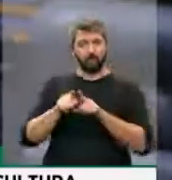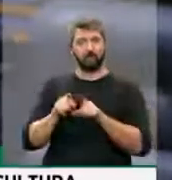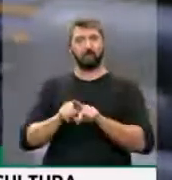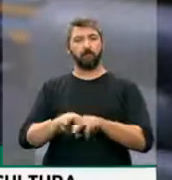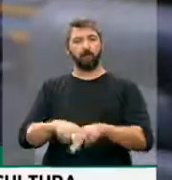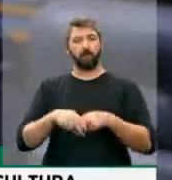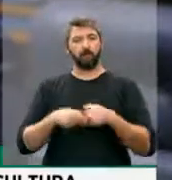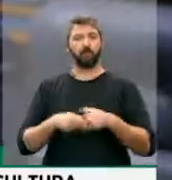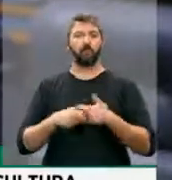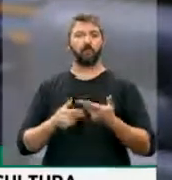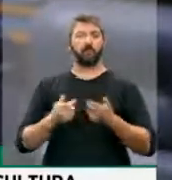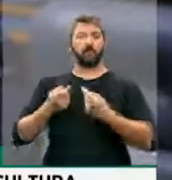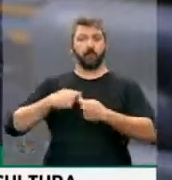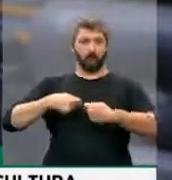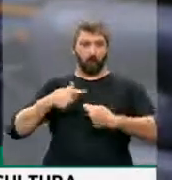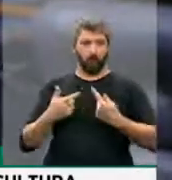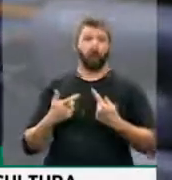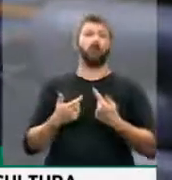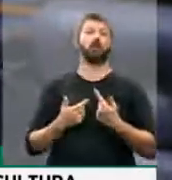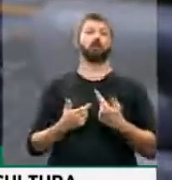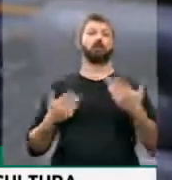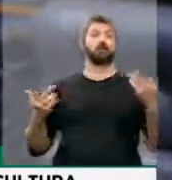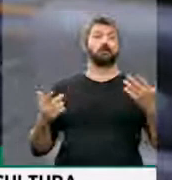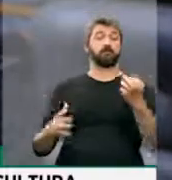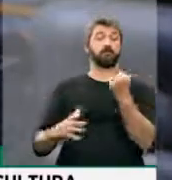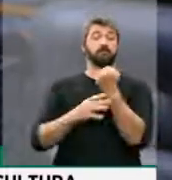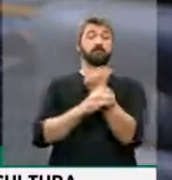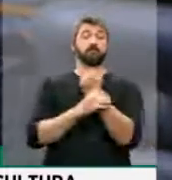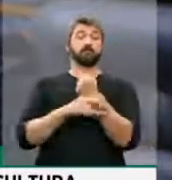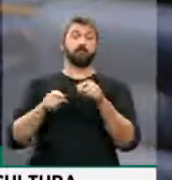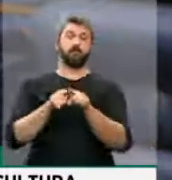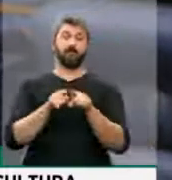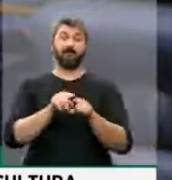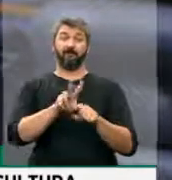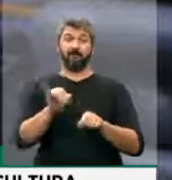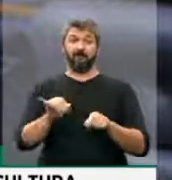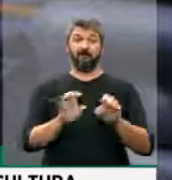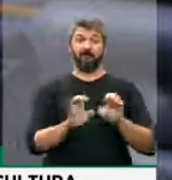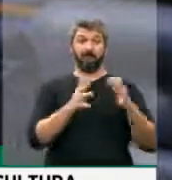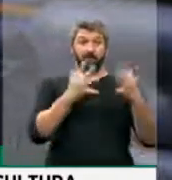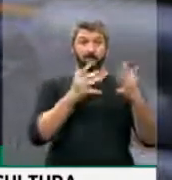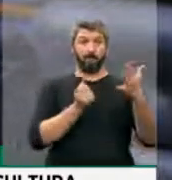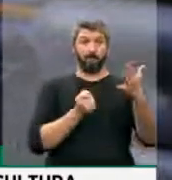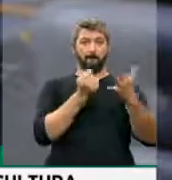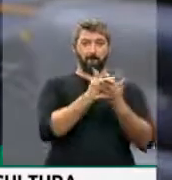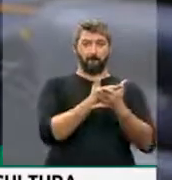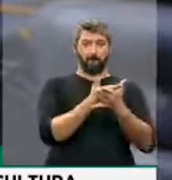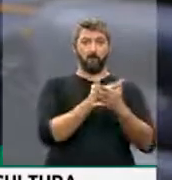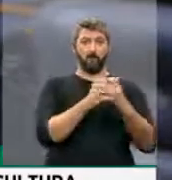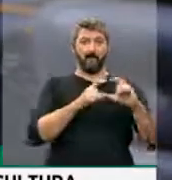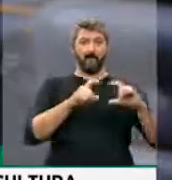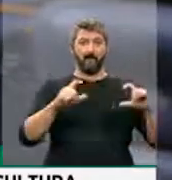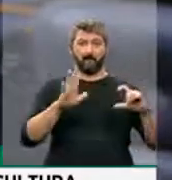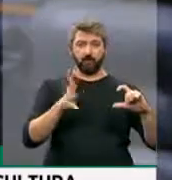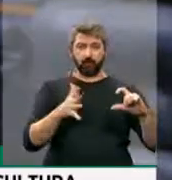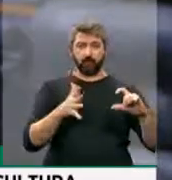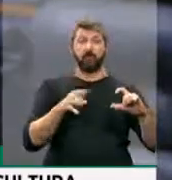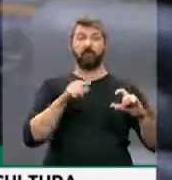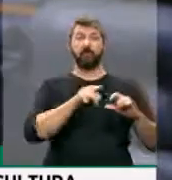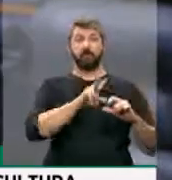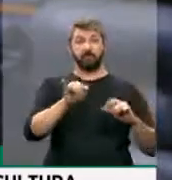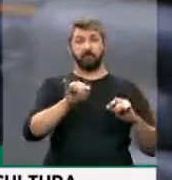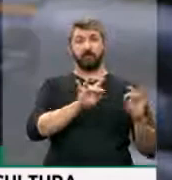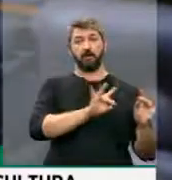volume de negócios e a garantia da execução de que todas as partes envolvidas no setor